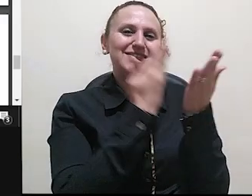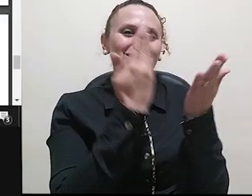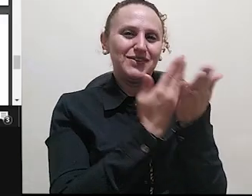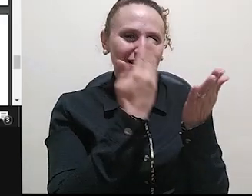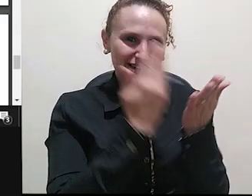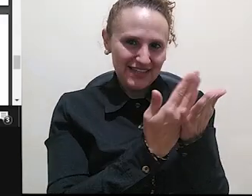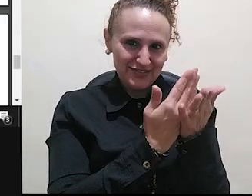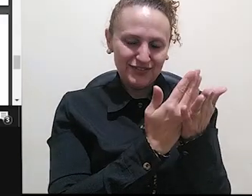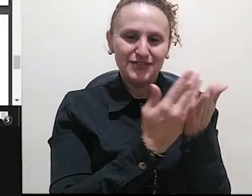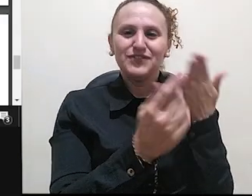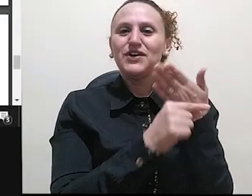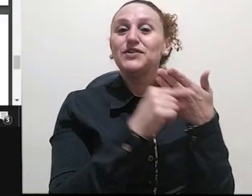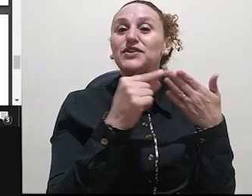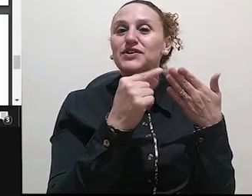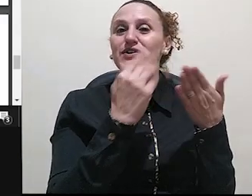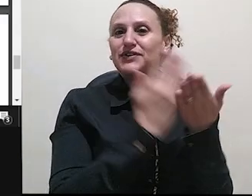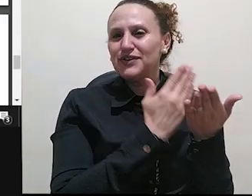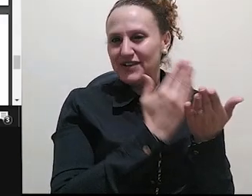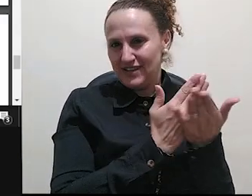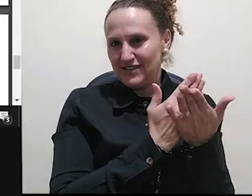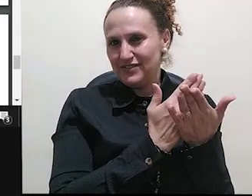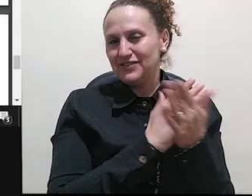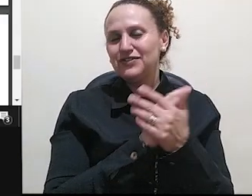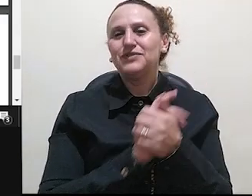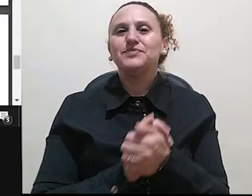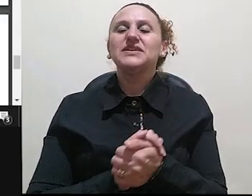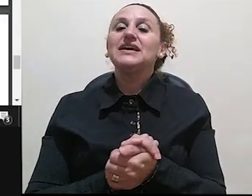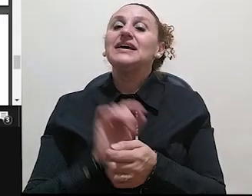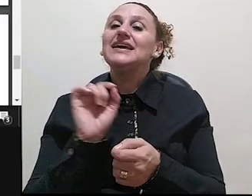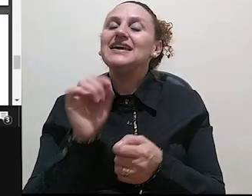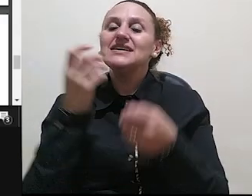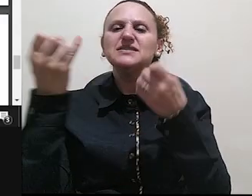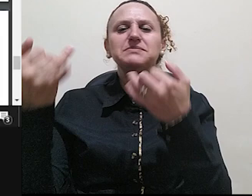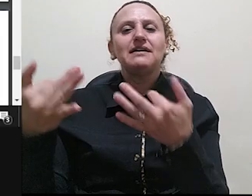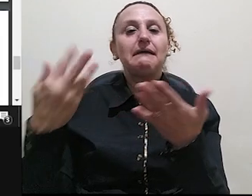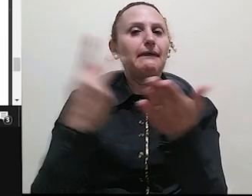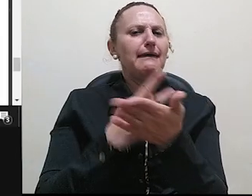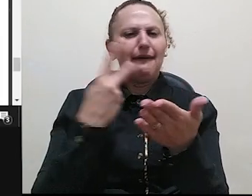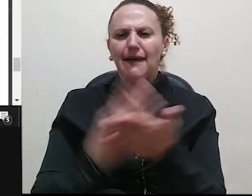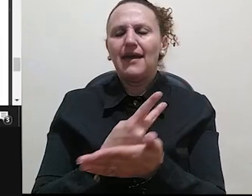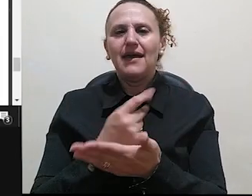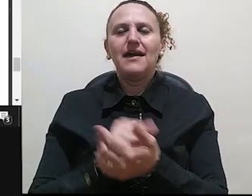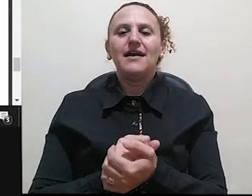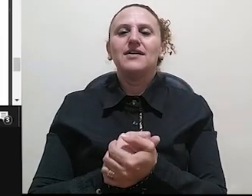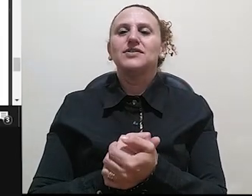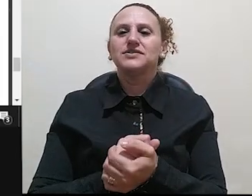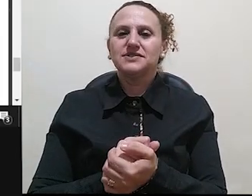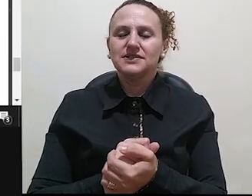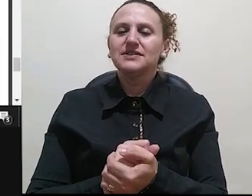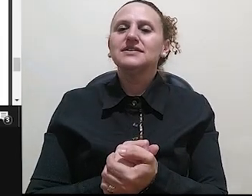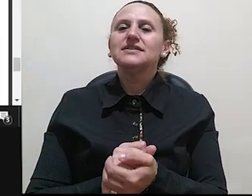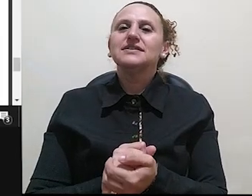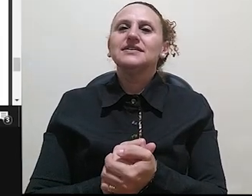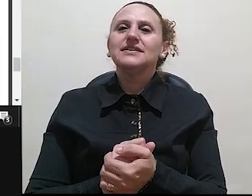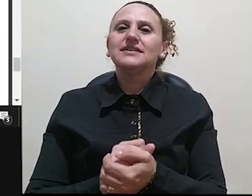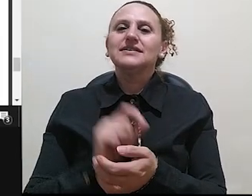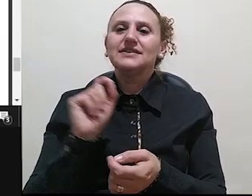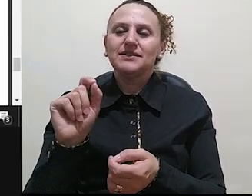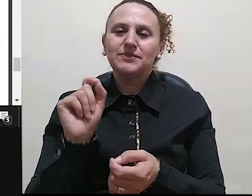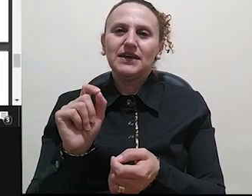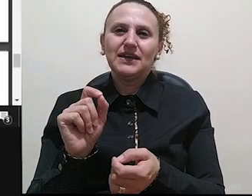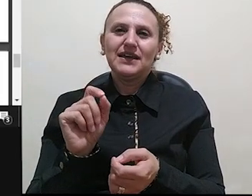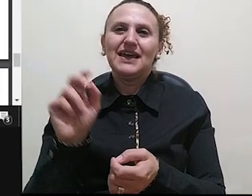fazer a resenha dele, né? Erros de interpretação são, vale, brisar, de minha inteira responsabilidade. Essa voz é de quem?